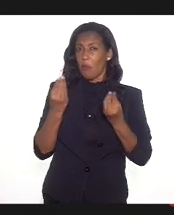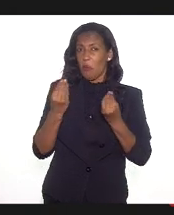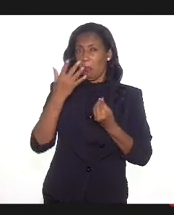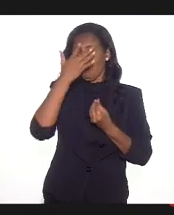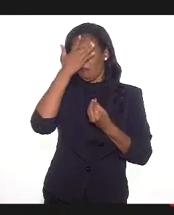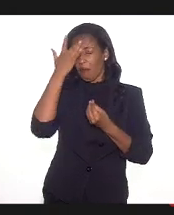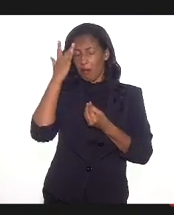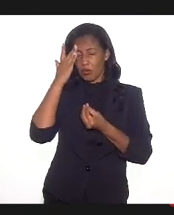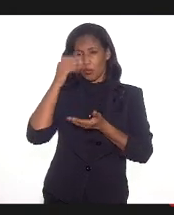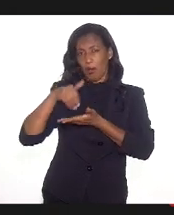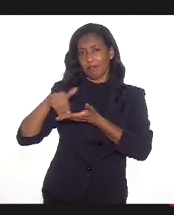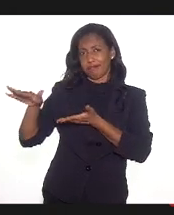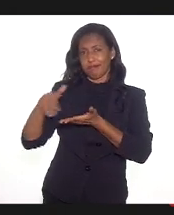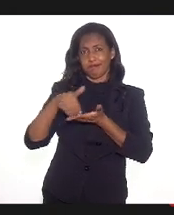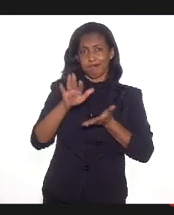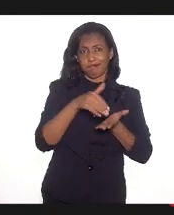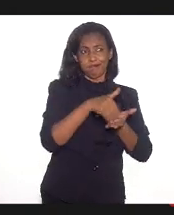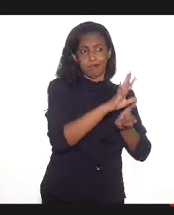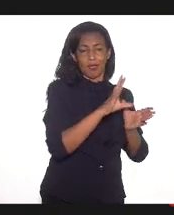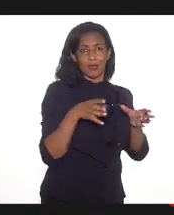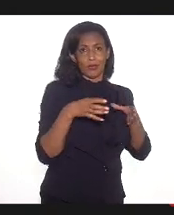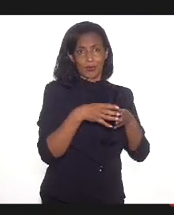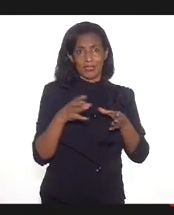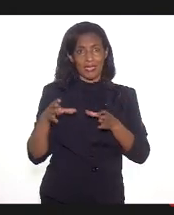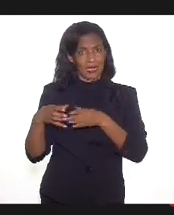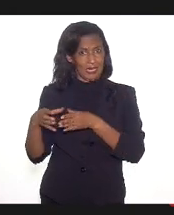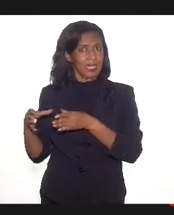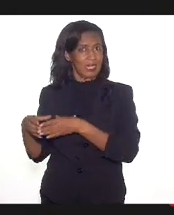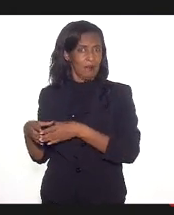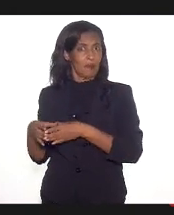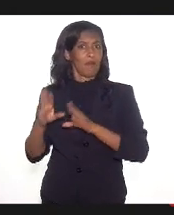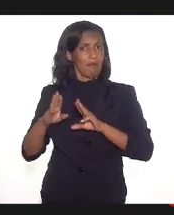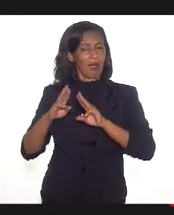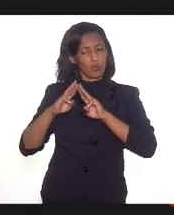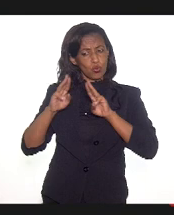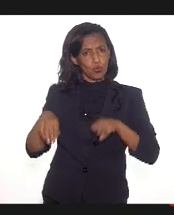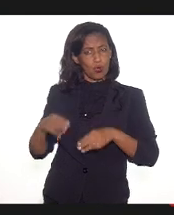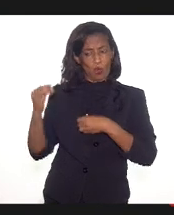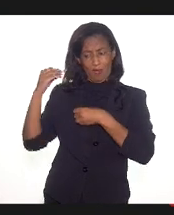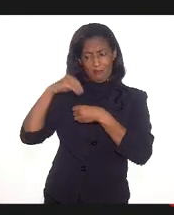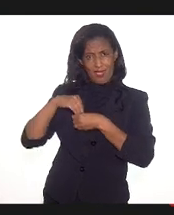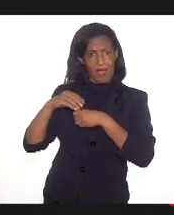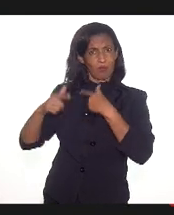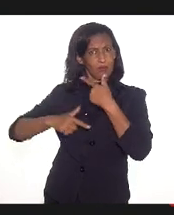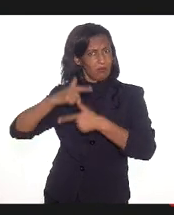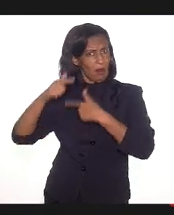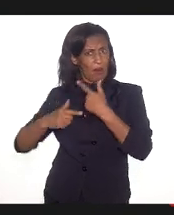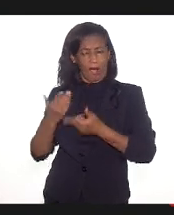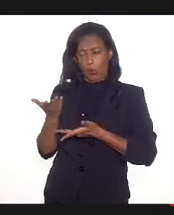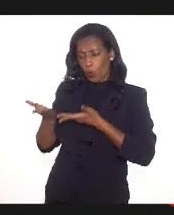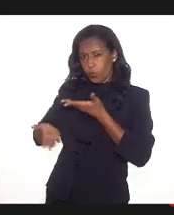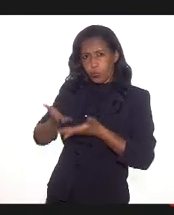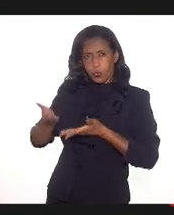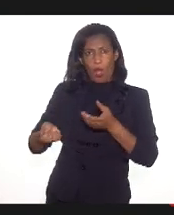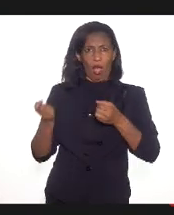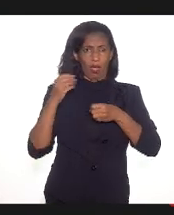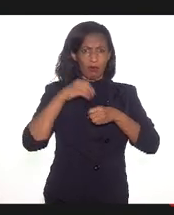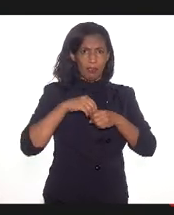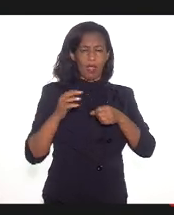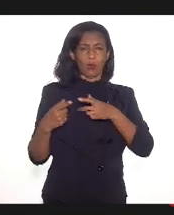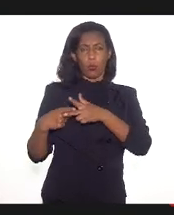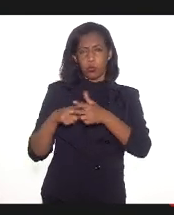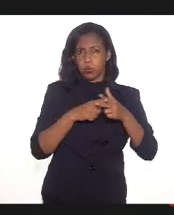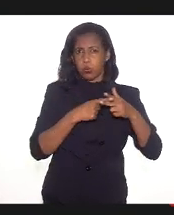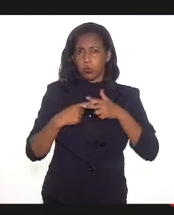justamente nas suas equipes, mas esses museus, além do trabalho interno de preservação e manutenção,